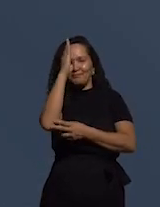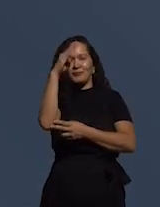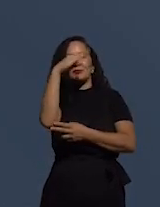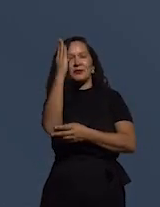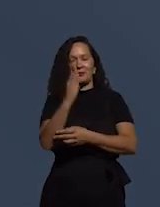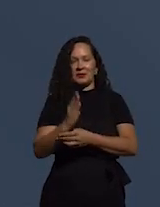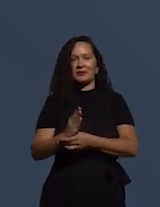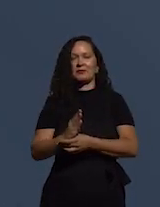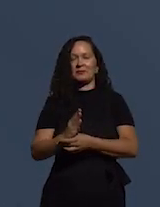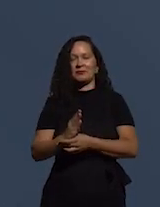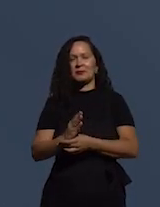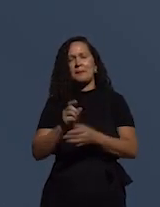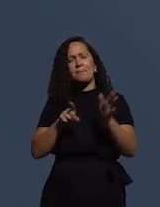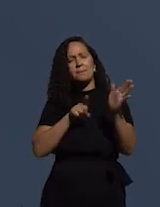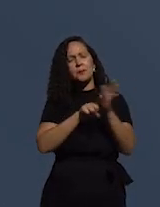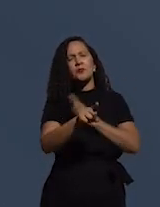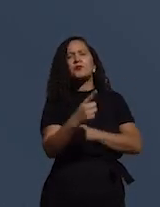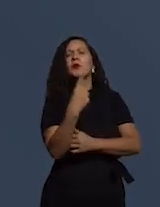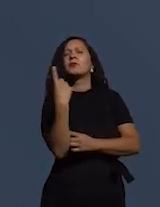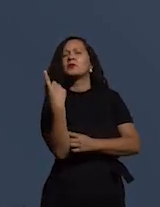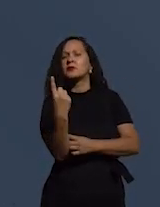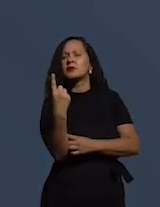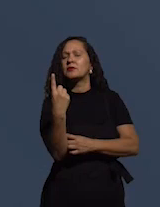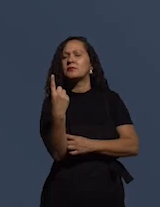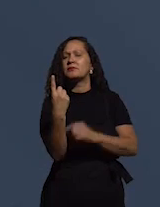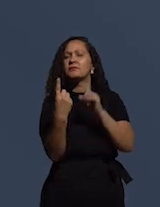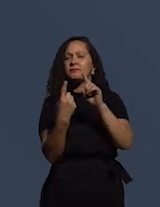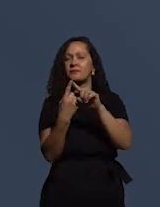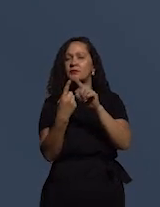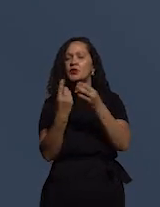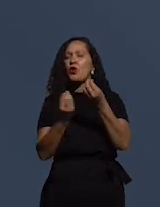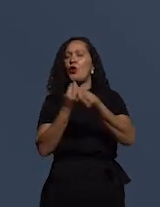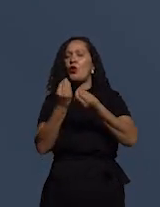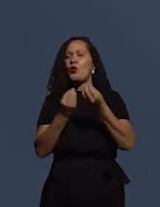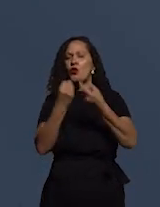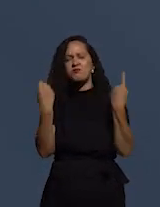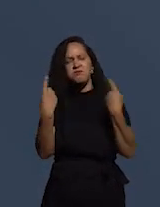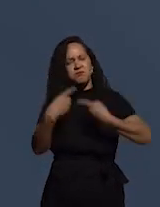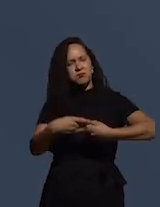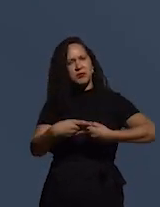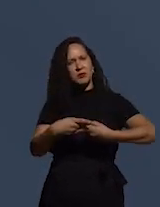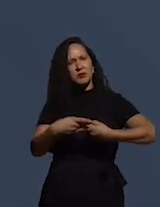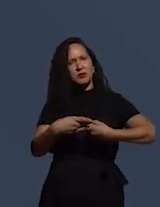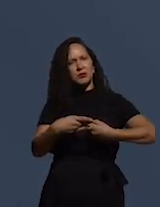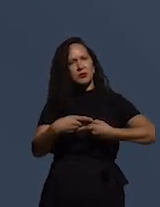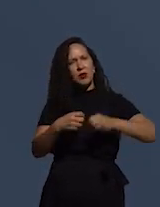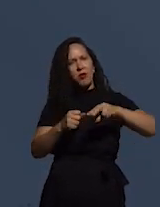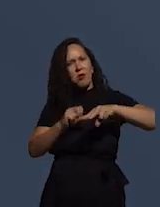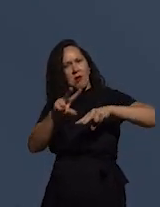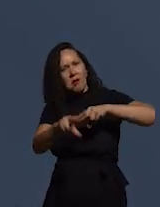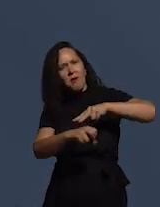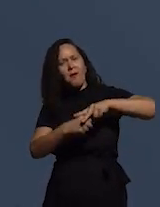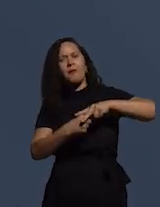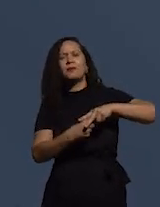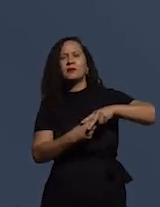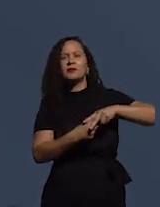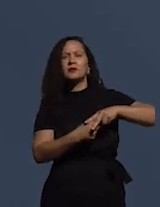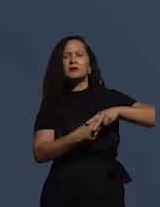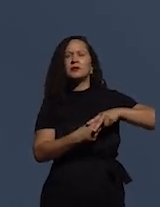A primeira pergunta é como enfrentar a corrupção sem